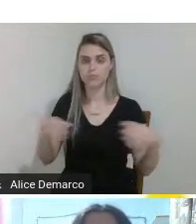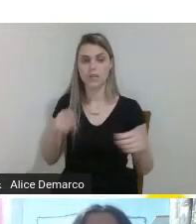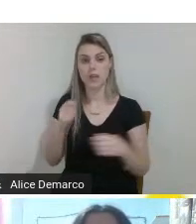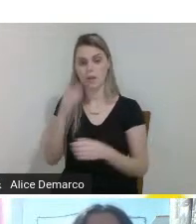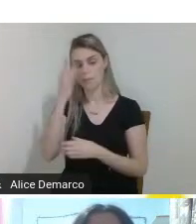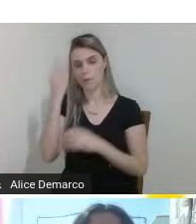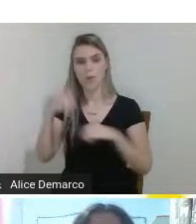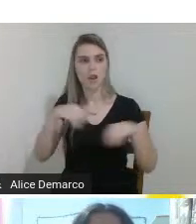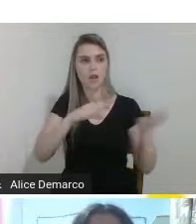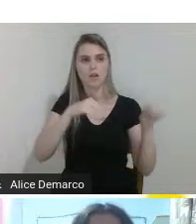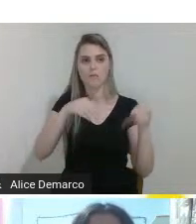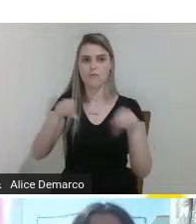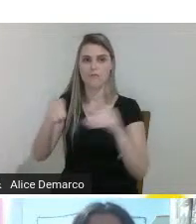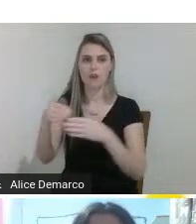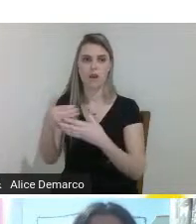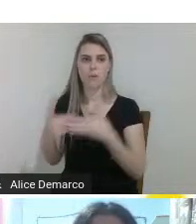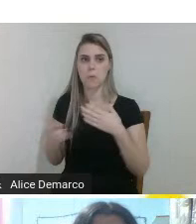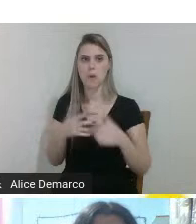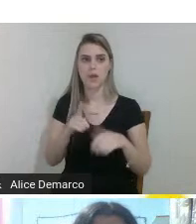necessitar